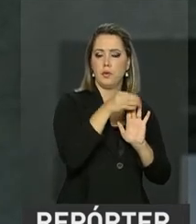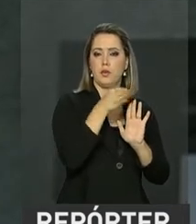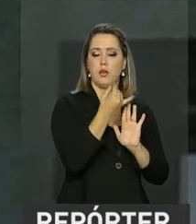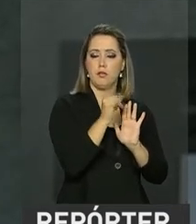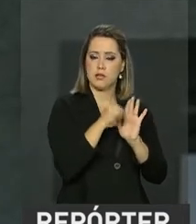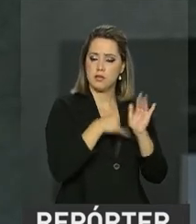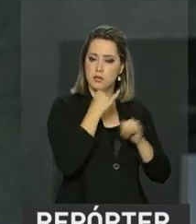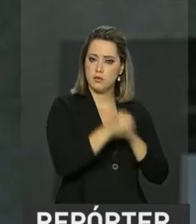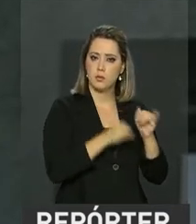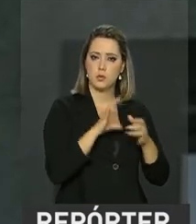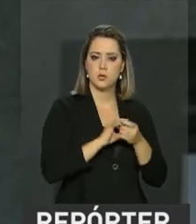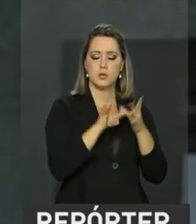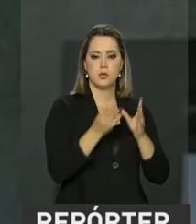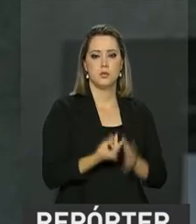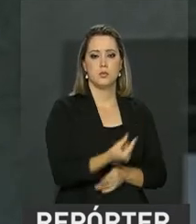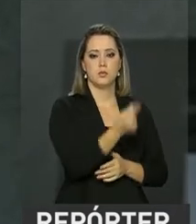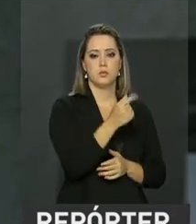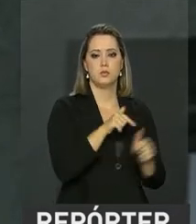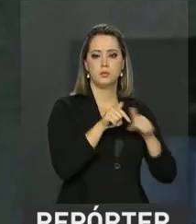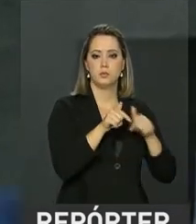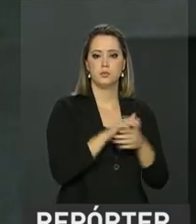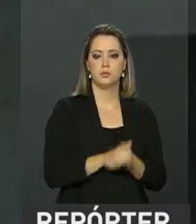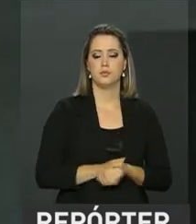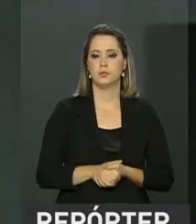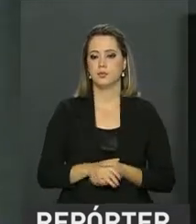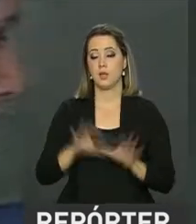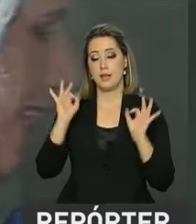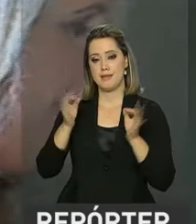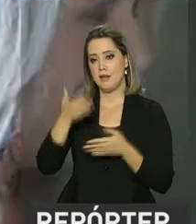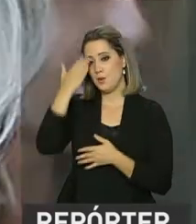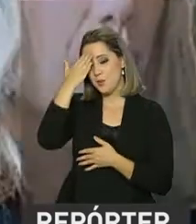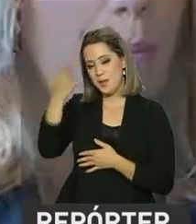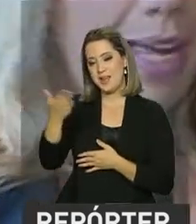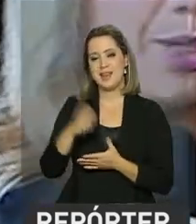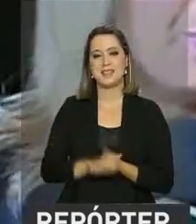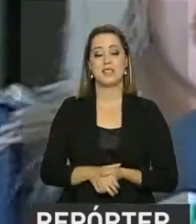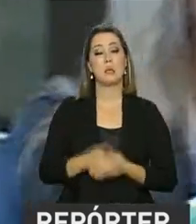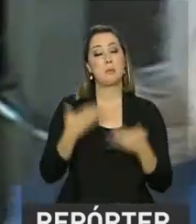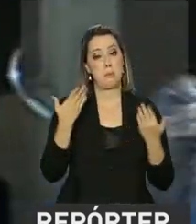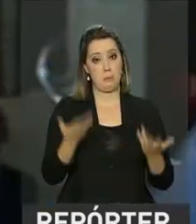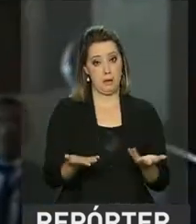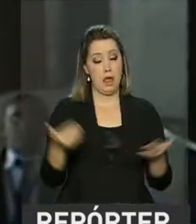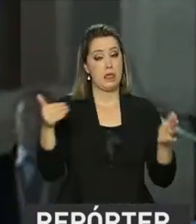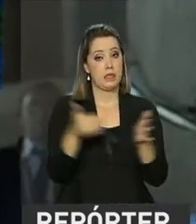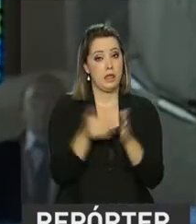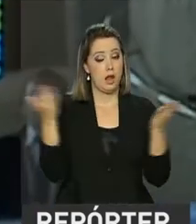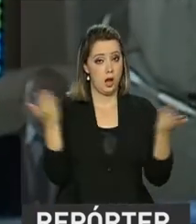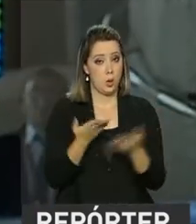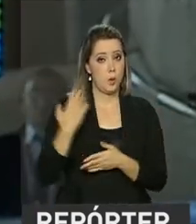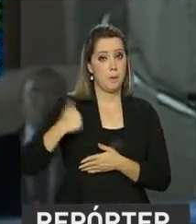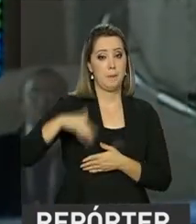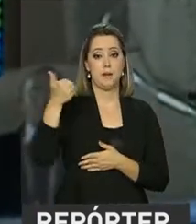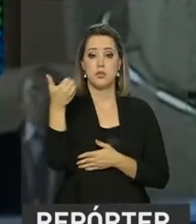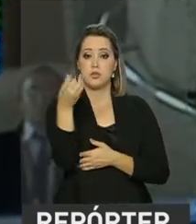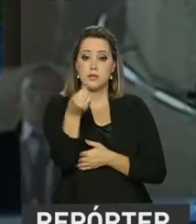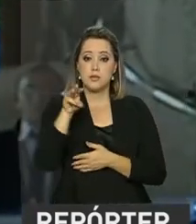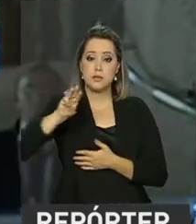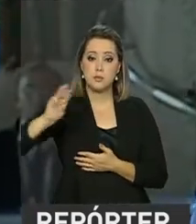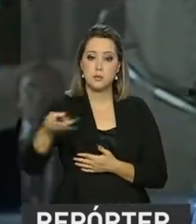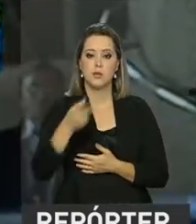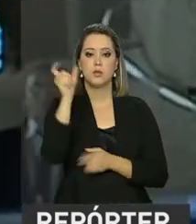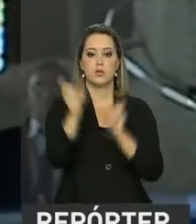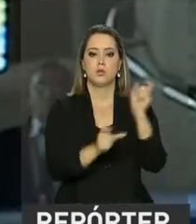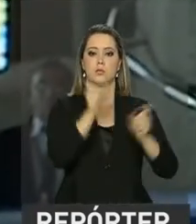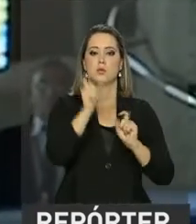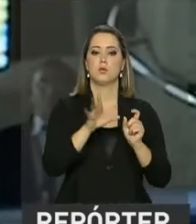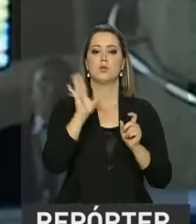fazer a liberação do valor para o trabalhador. Muito obrigada, Henrique. Roberto, até agora, mais de 16 milhões de pessoas